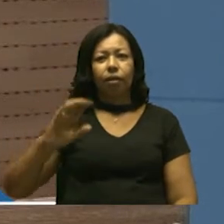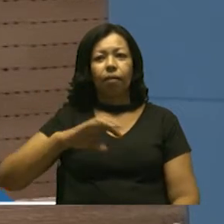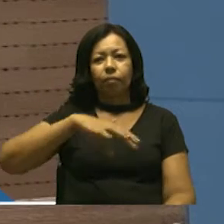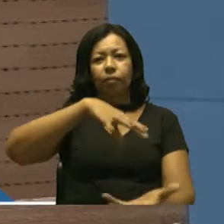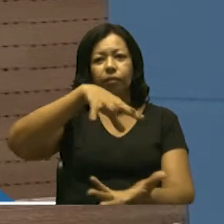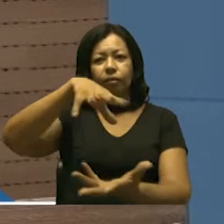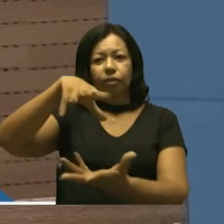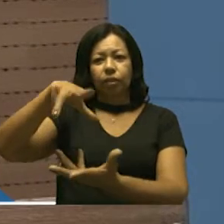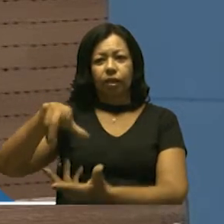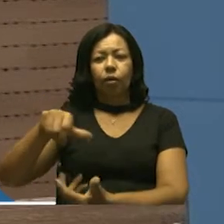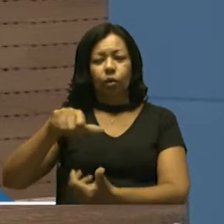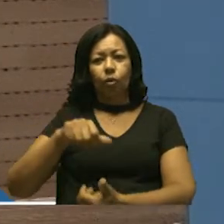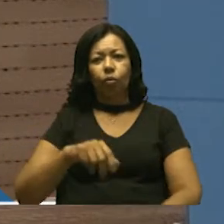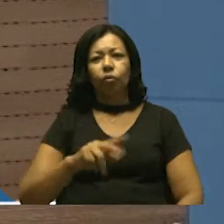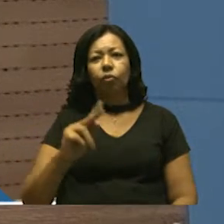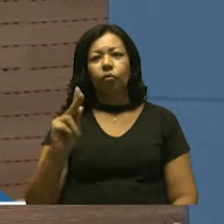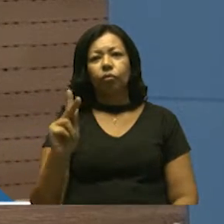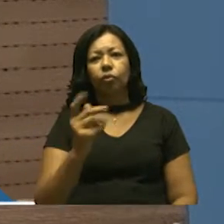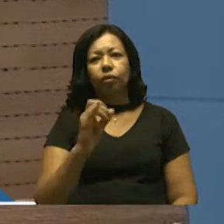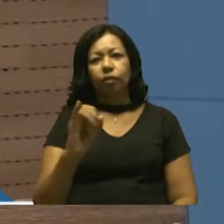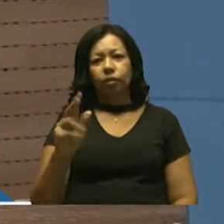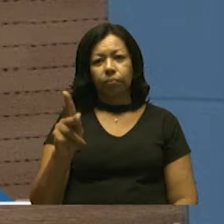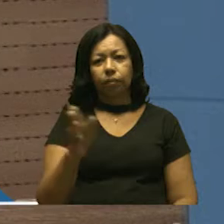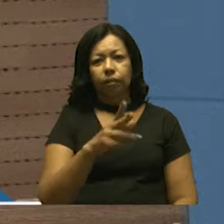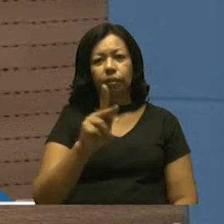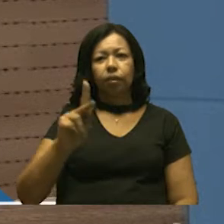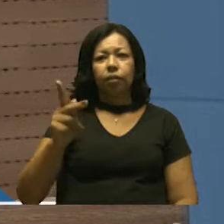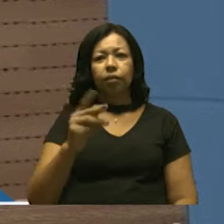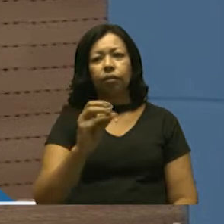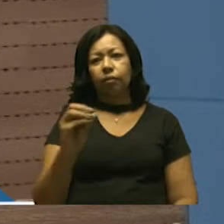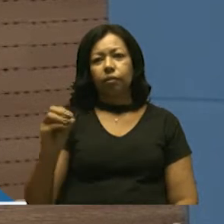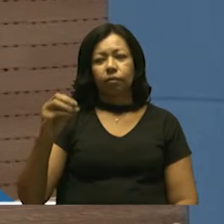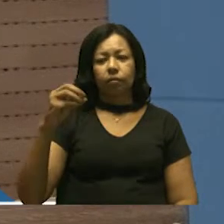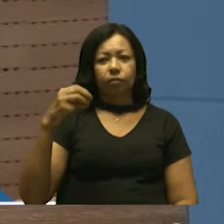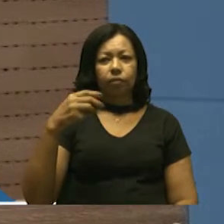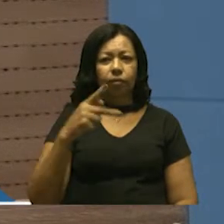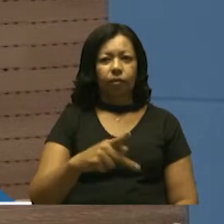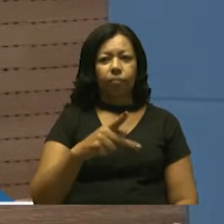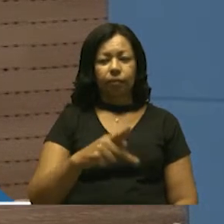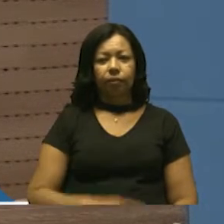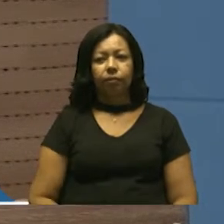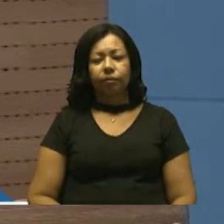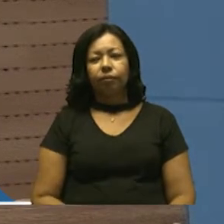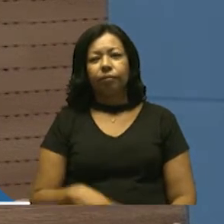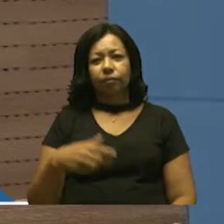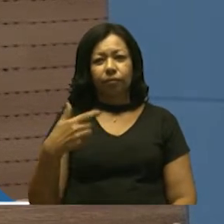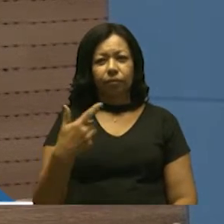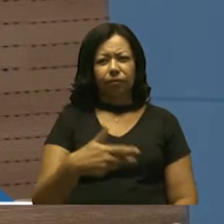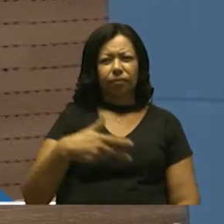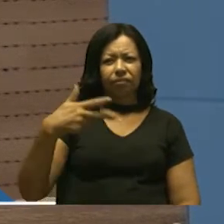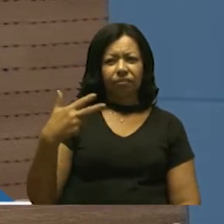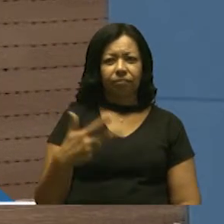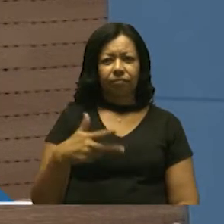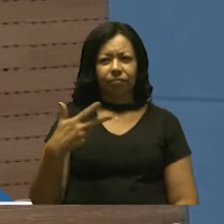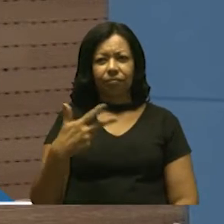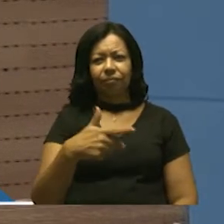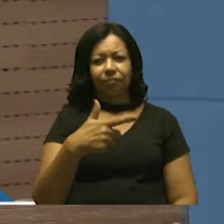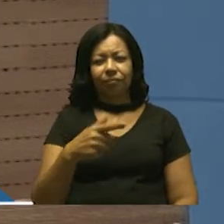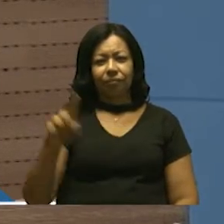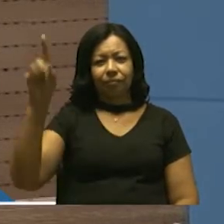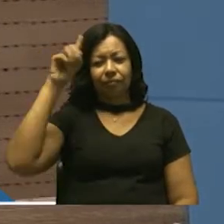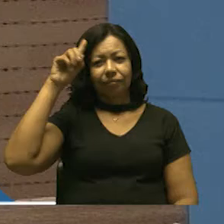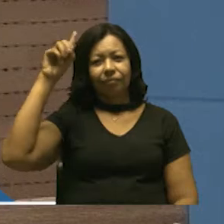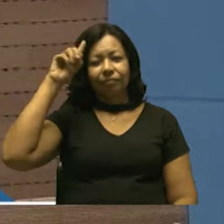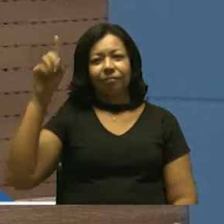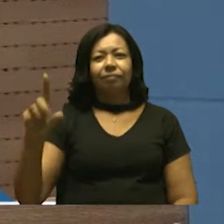A data de 12 de novembro fica declarada como o Dia Municipal do Hip-Hop. A semana, bem como o dia